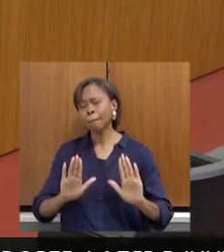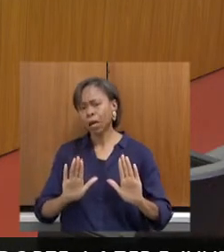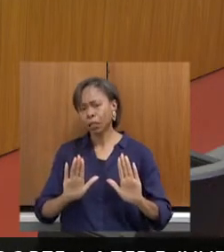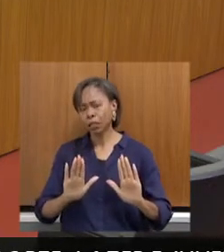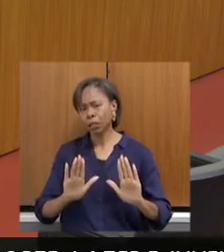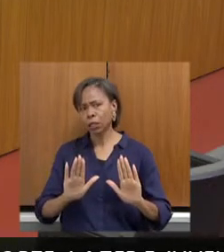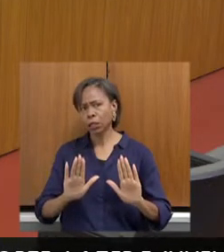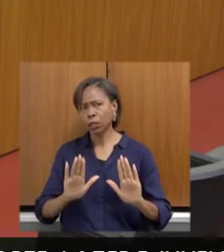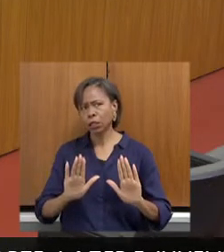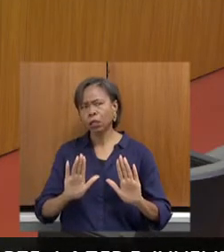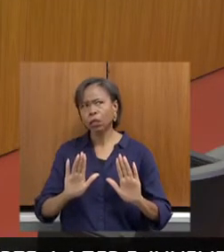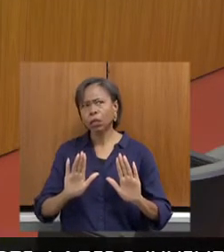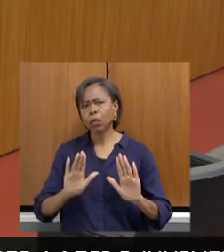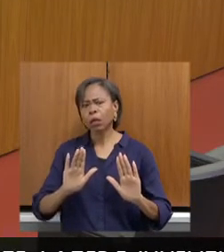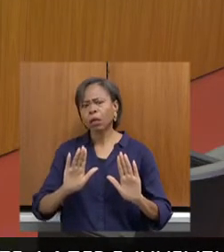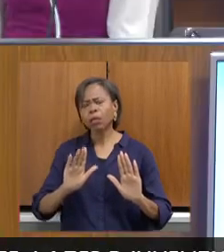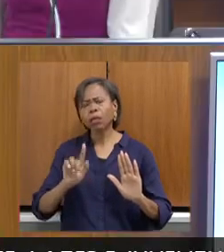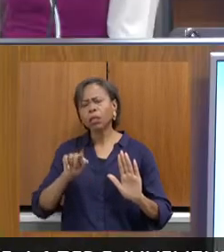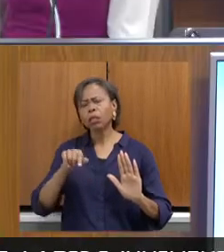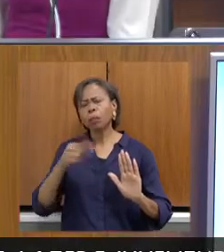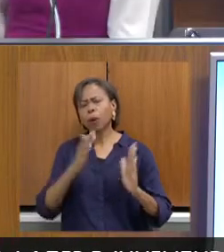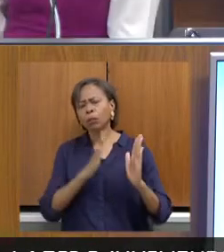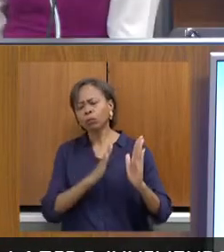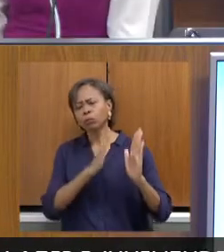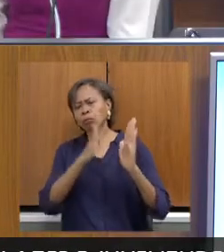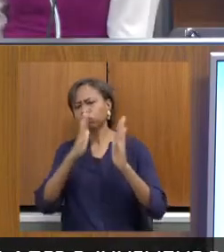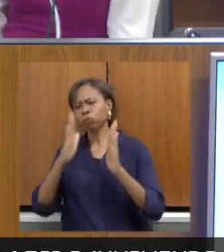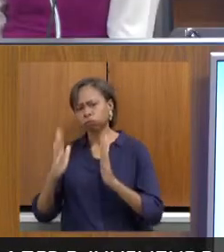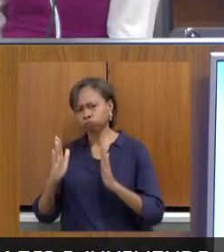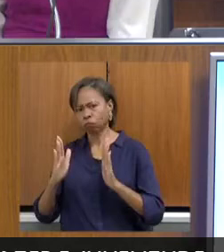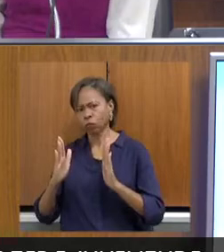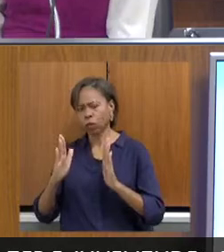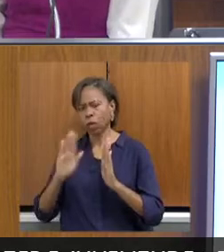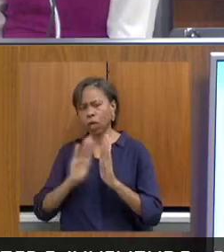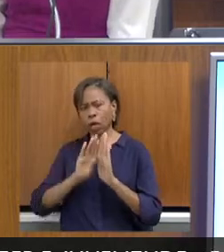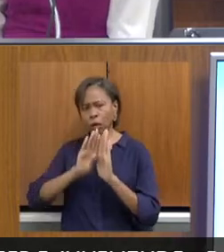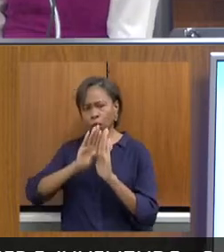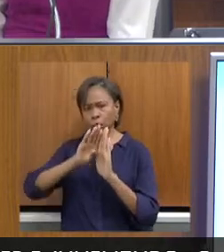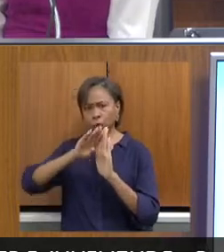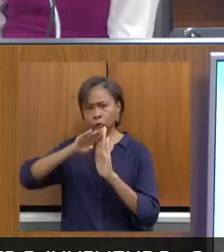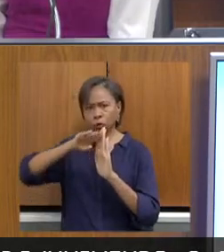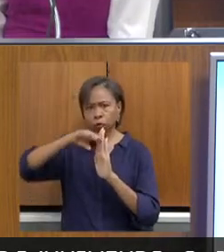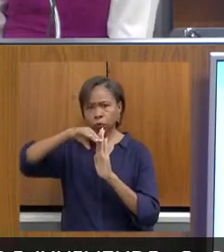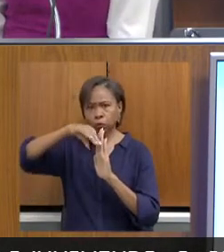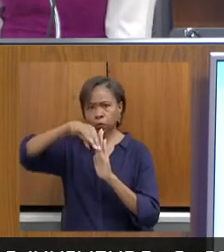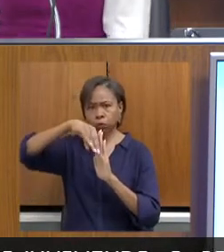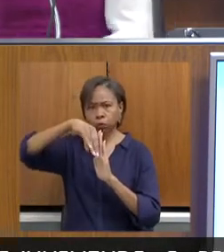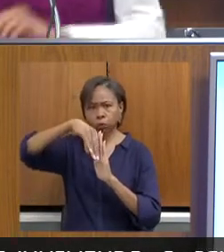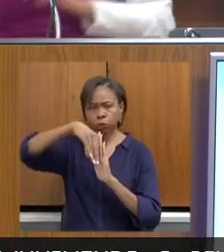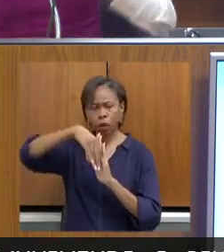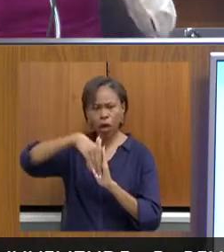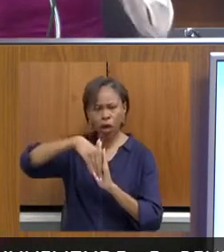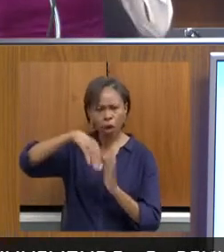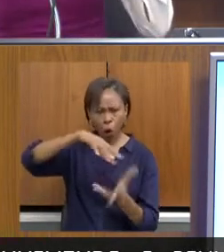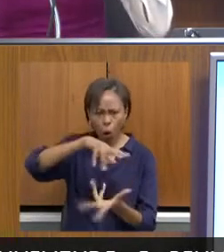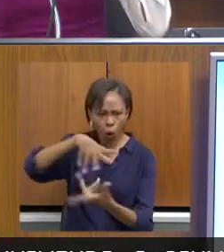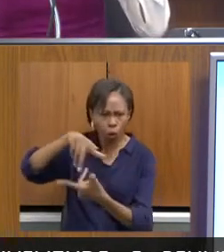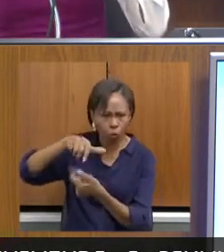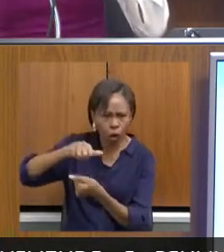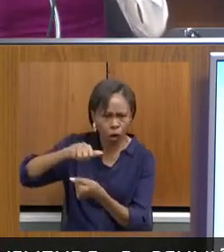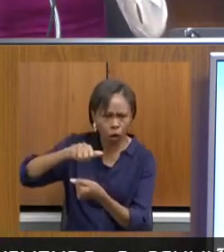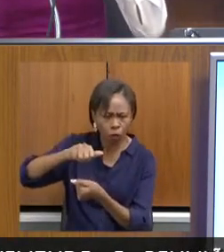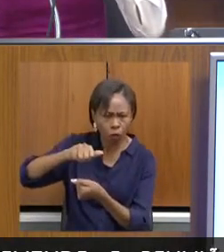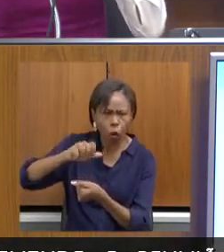Mas, para frente, quando diminui a participação, ali é global ou de novos